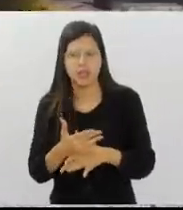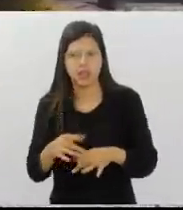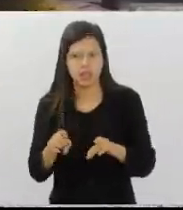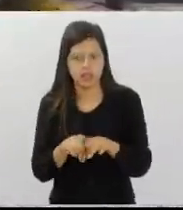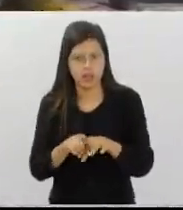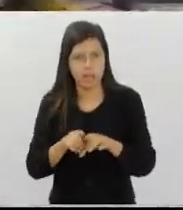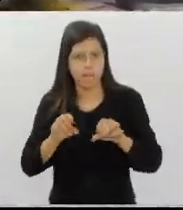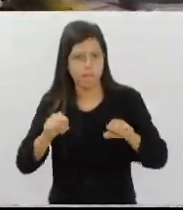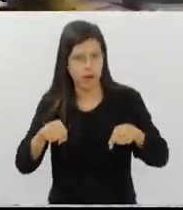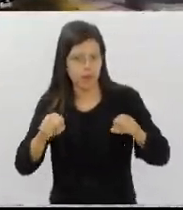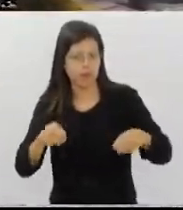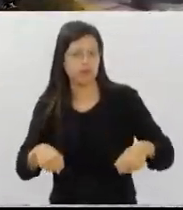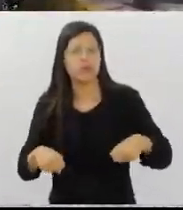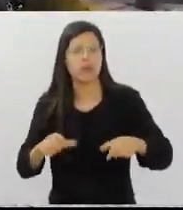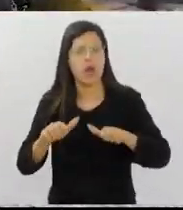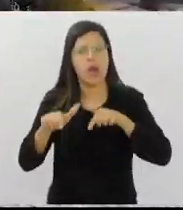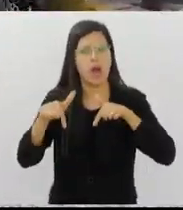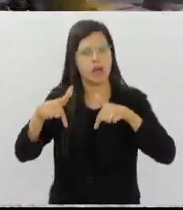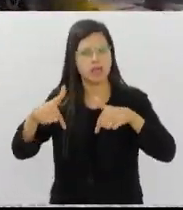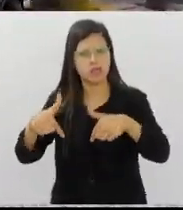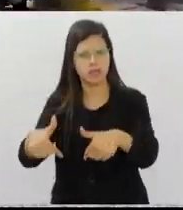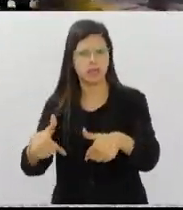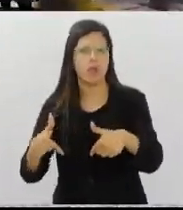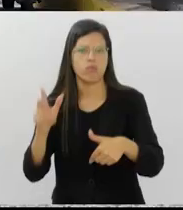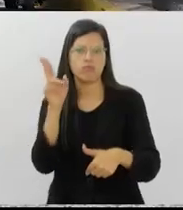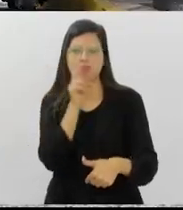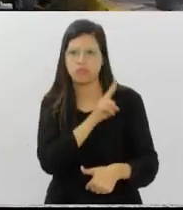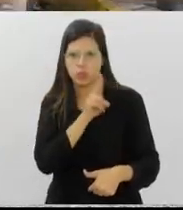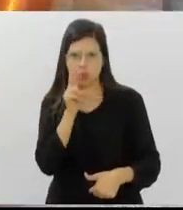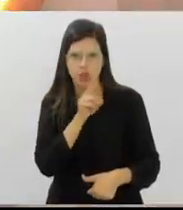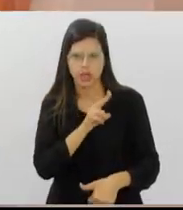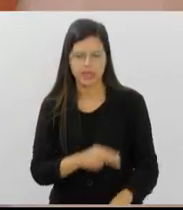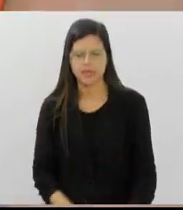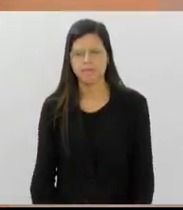também vão atuar em situações emergenciais.